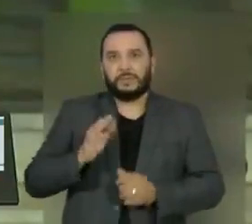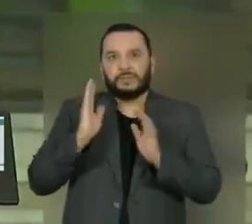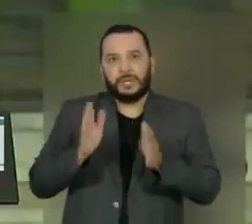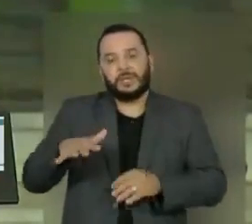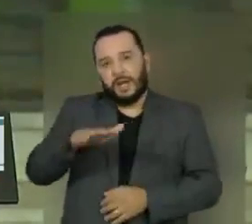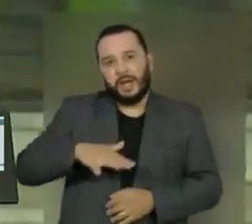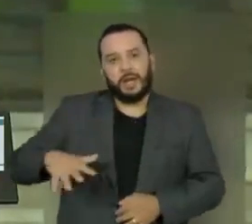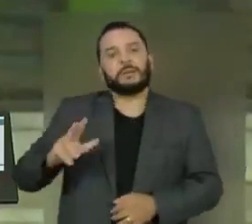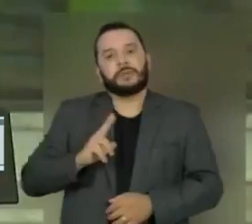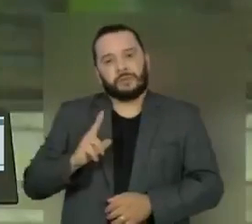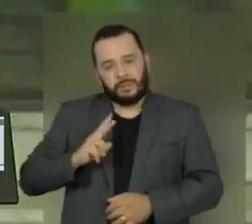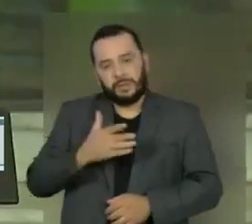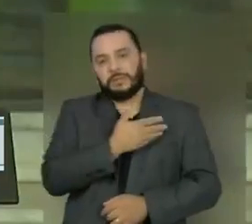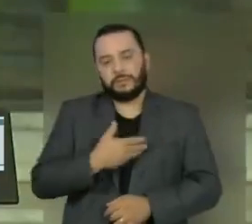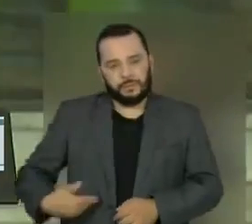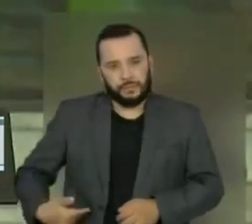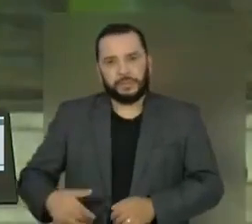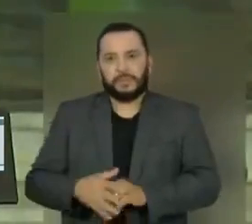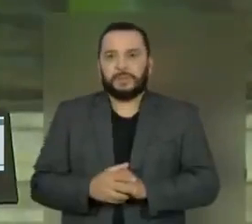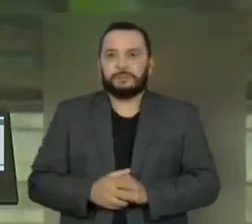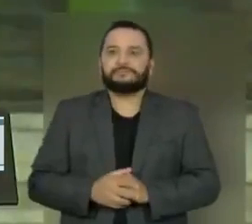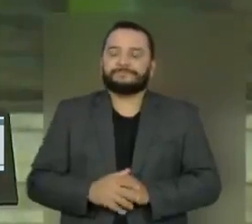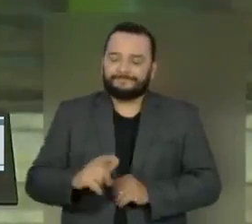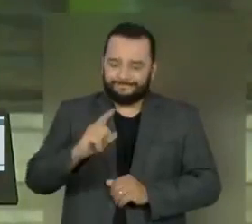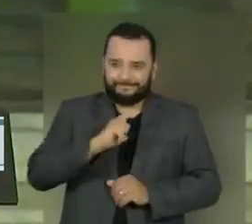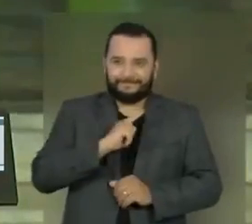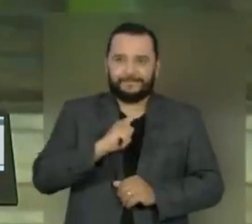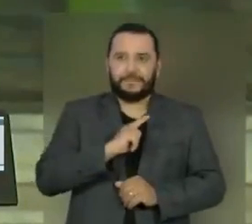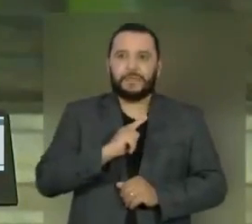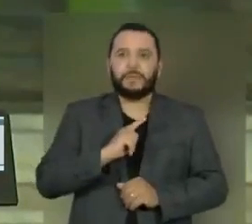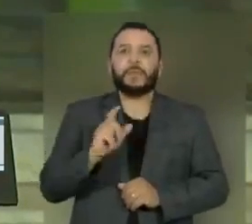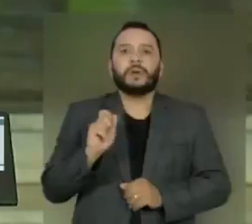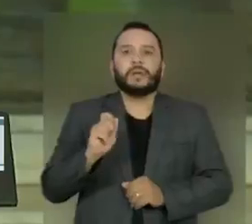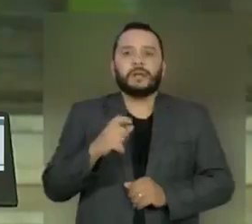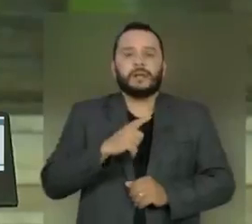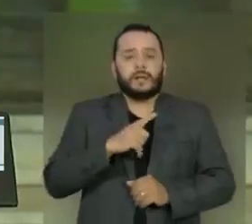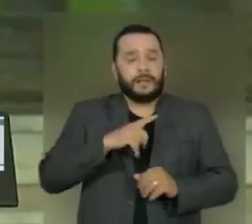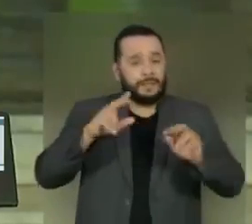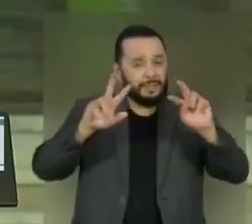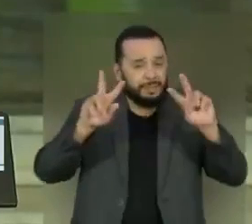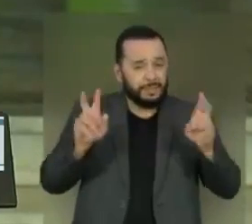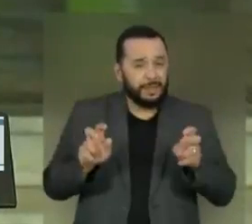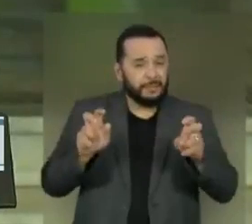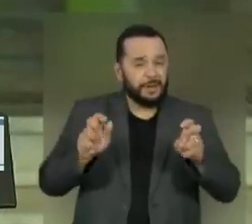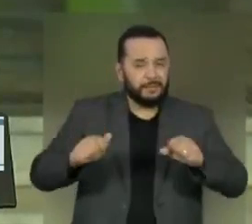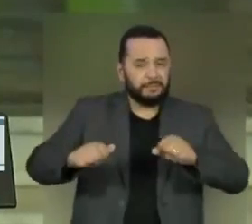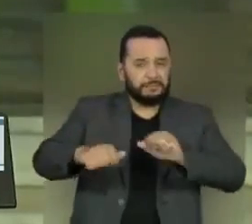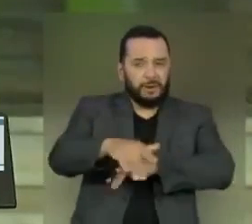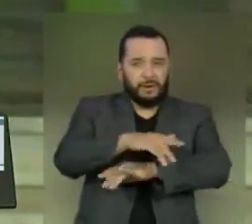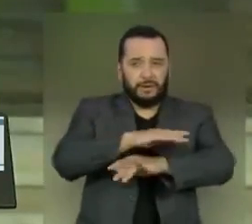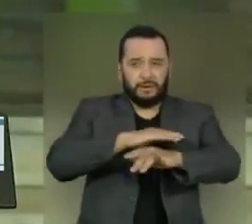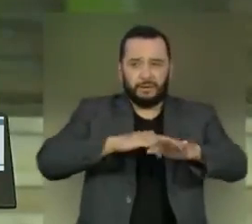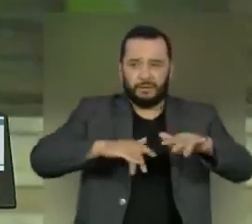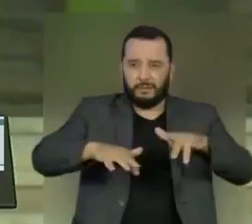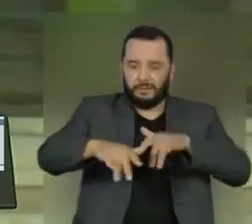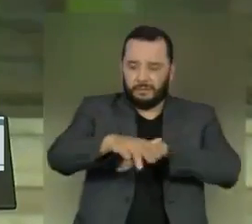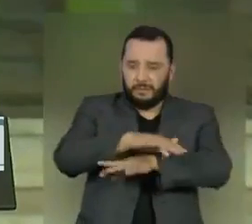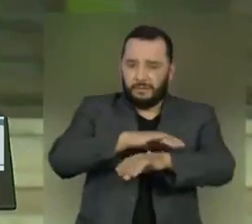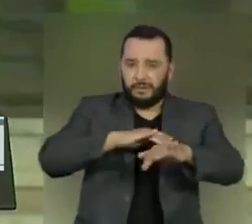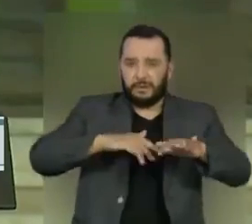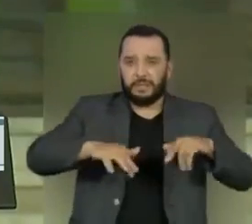privada. Repercutem sobre a questão relacionada à aglomeração e também